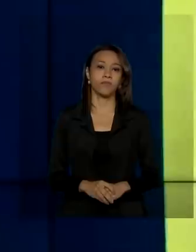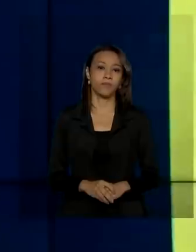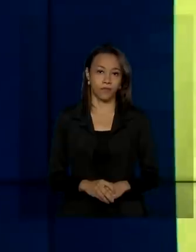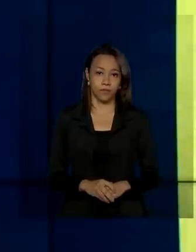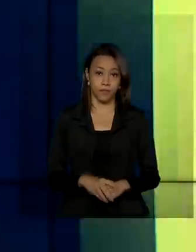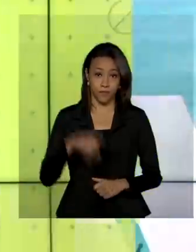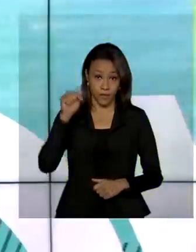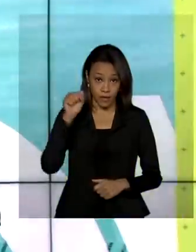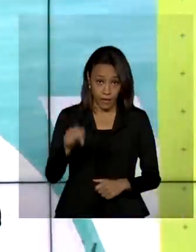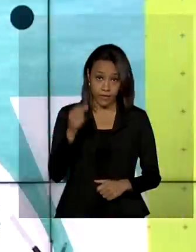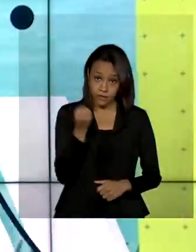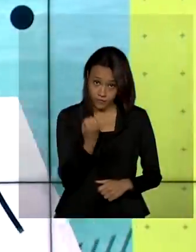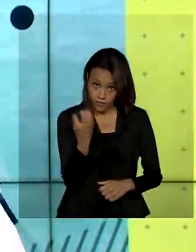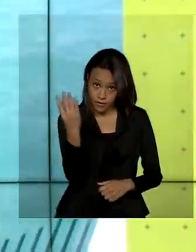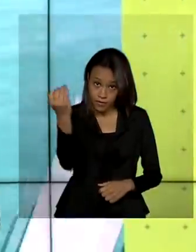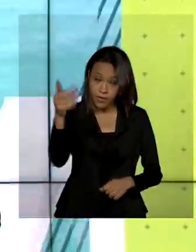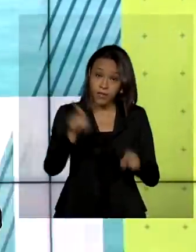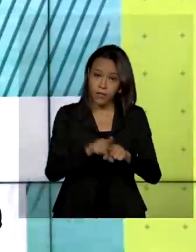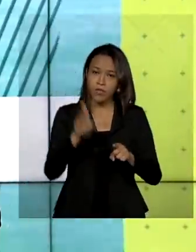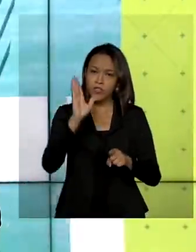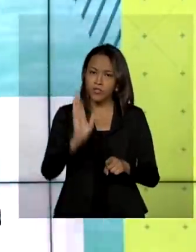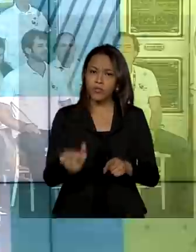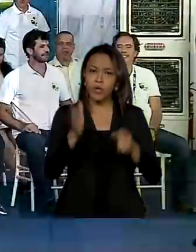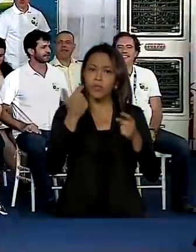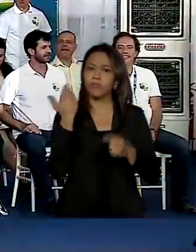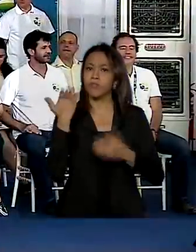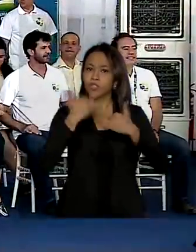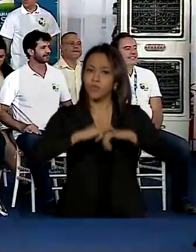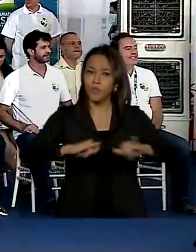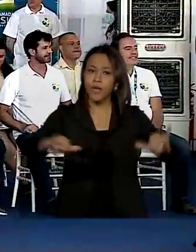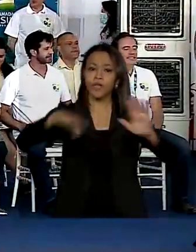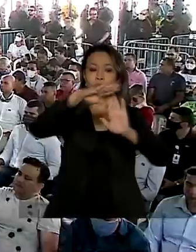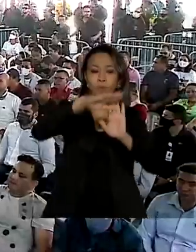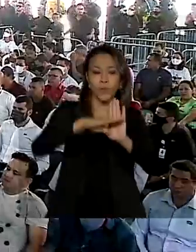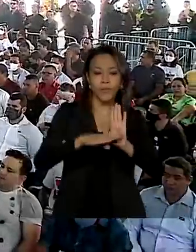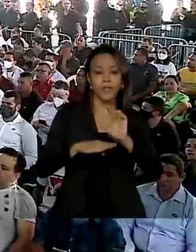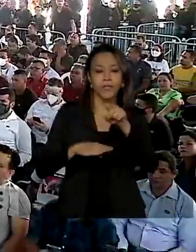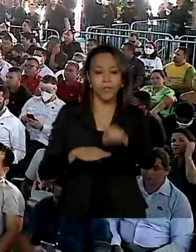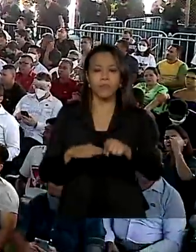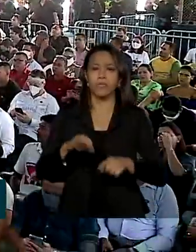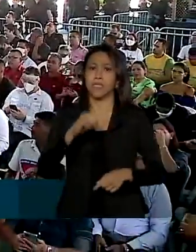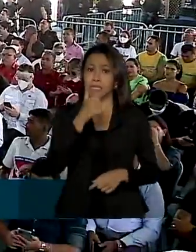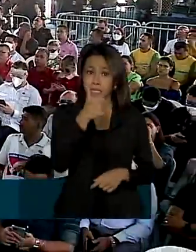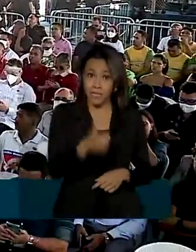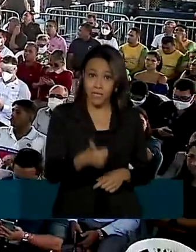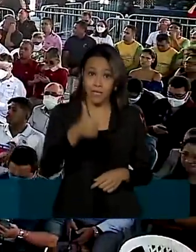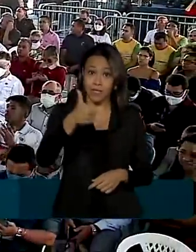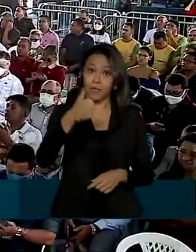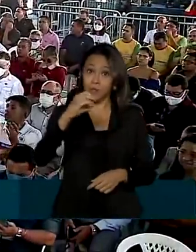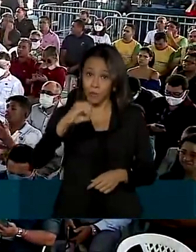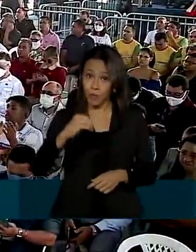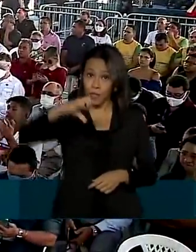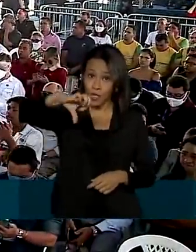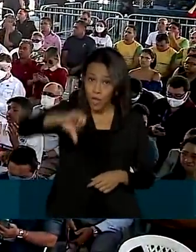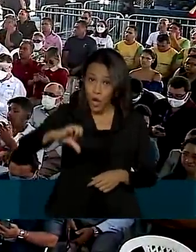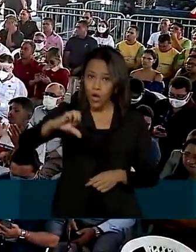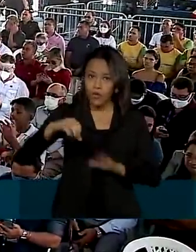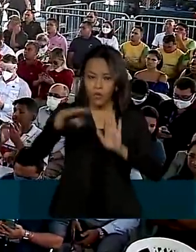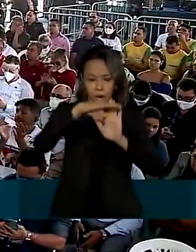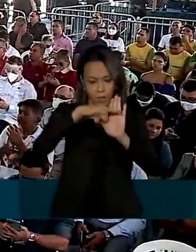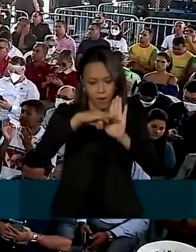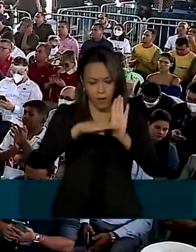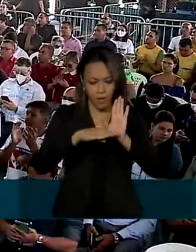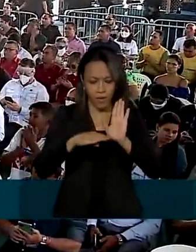Durante a visita, também foi lançado o plano Abrace o Marajó, com 109 iniciativas do governo federal para a